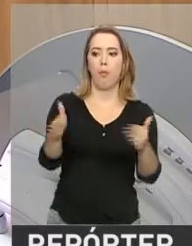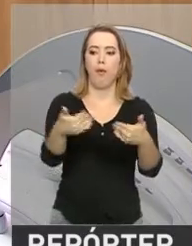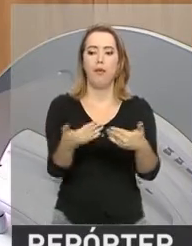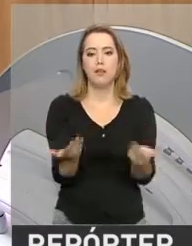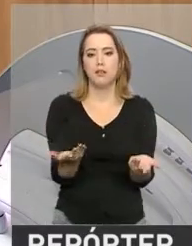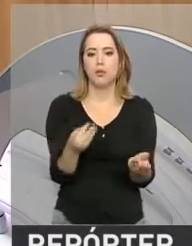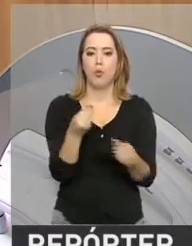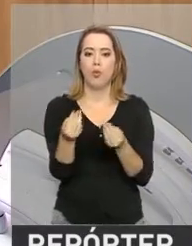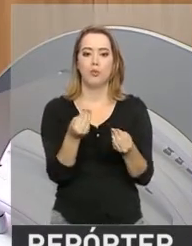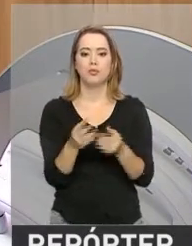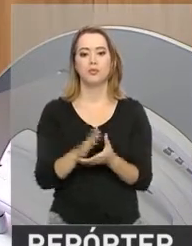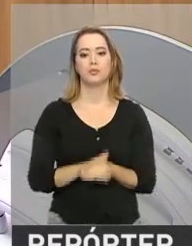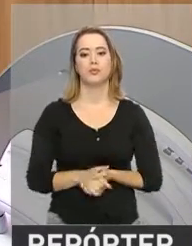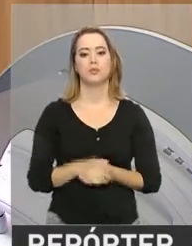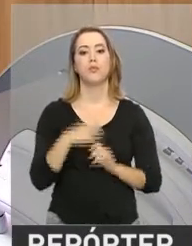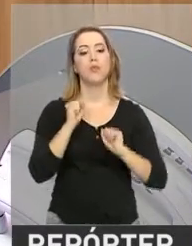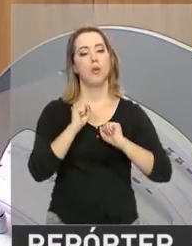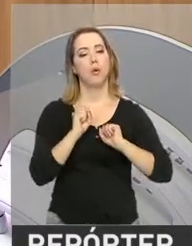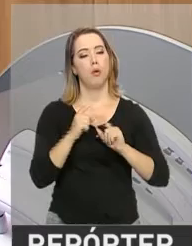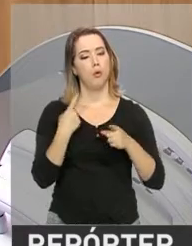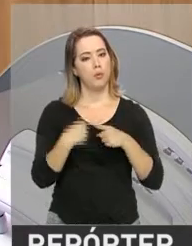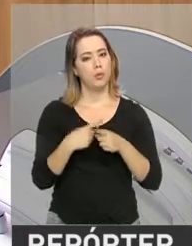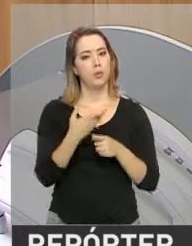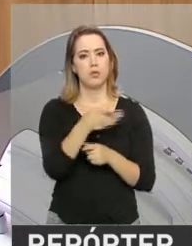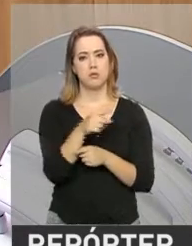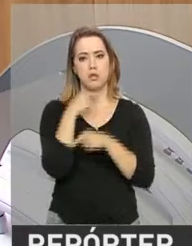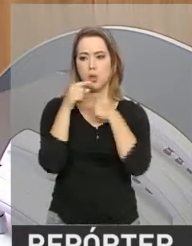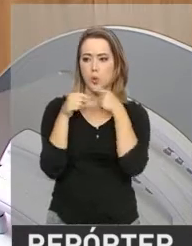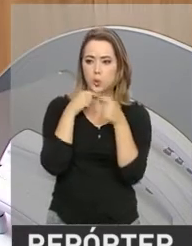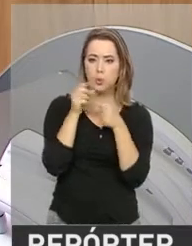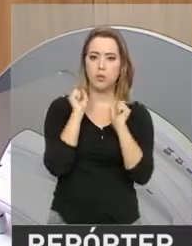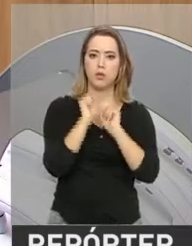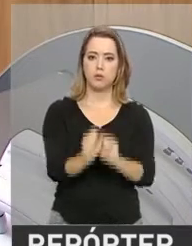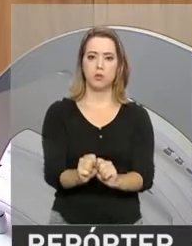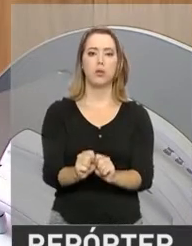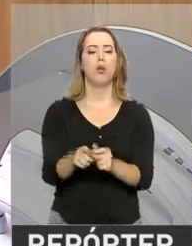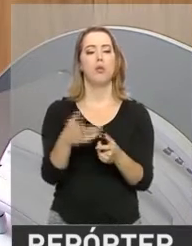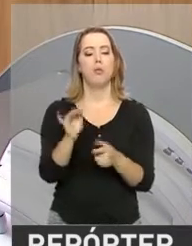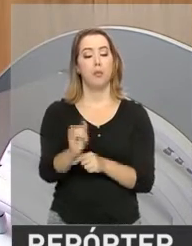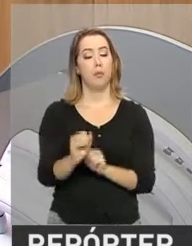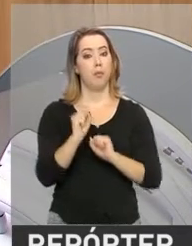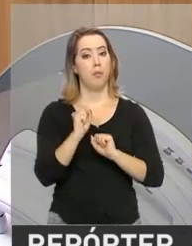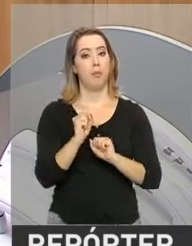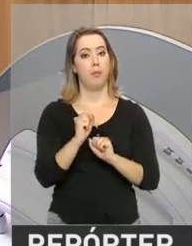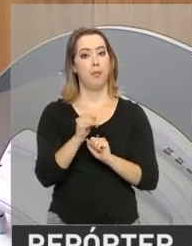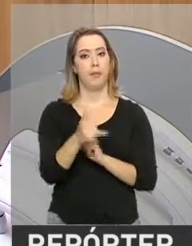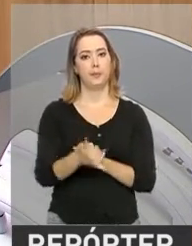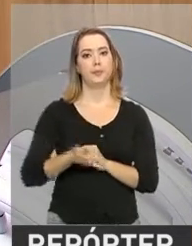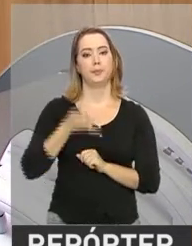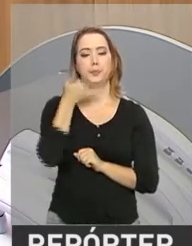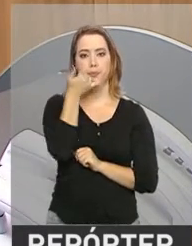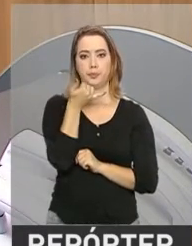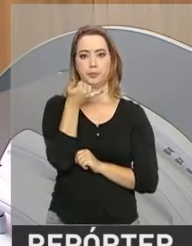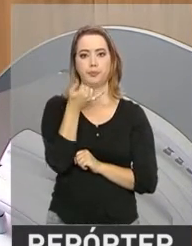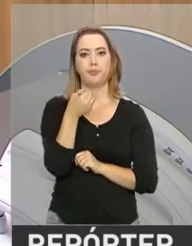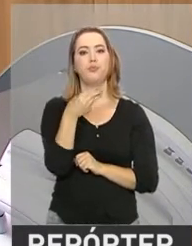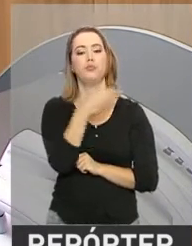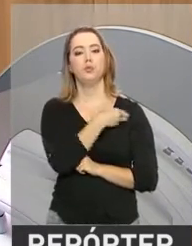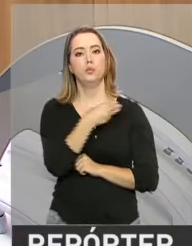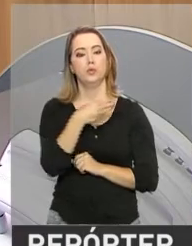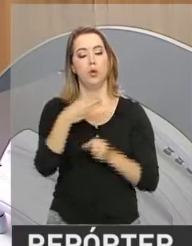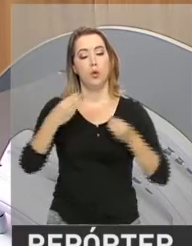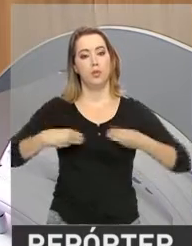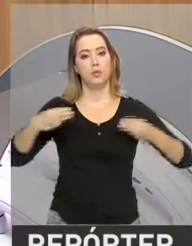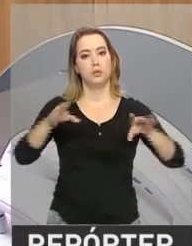Essas e outras dúvidas em relação à prova podem ser tiradas pelo telefone. O Ministério da Educação